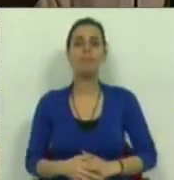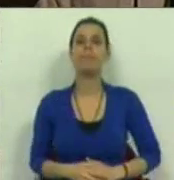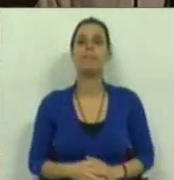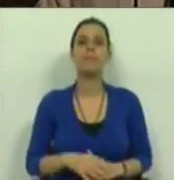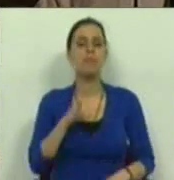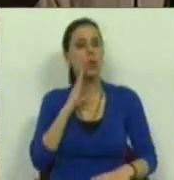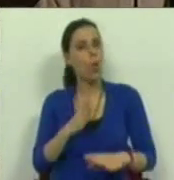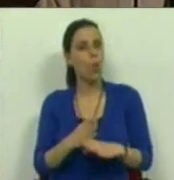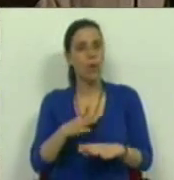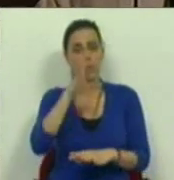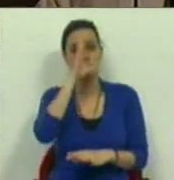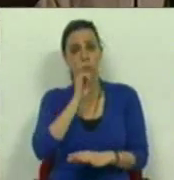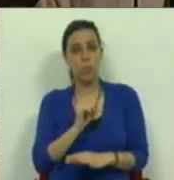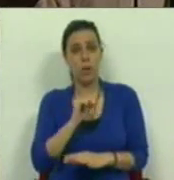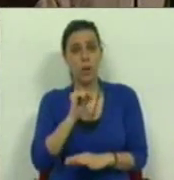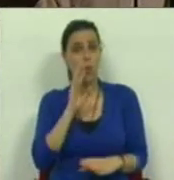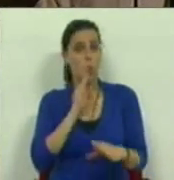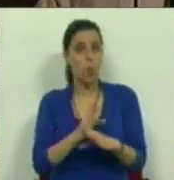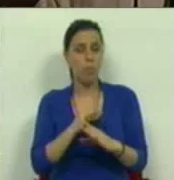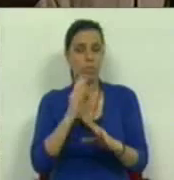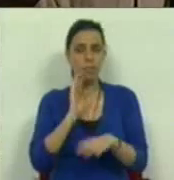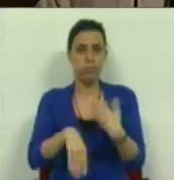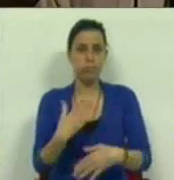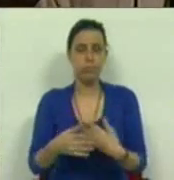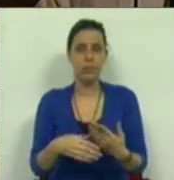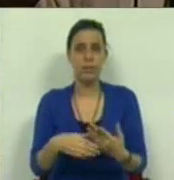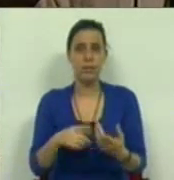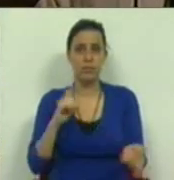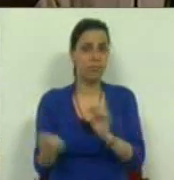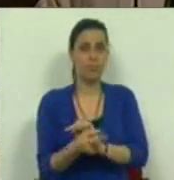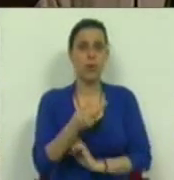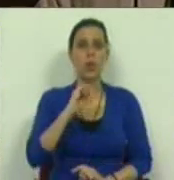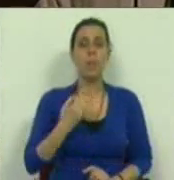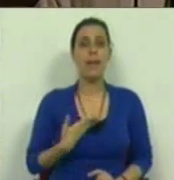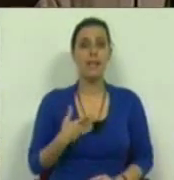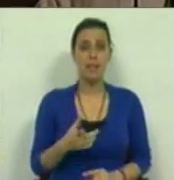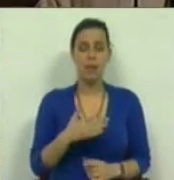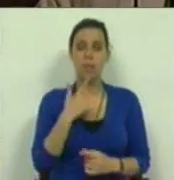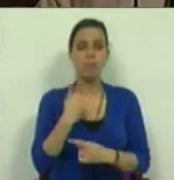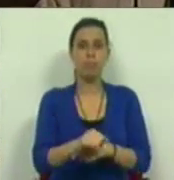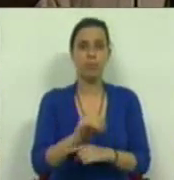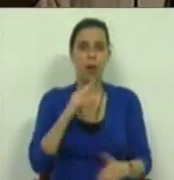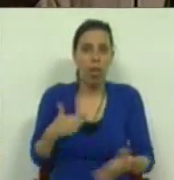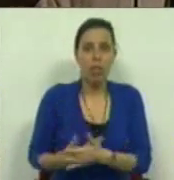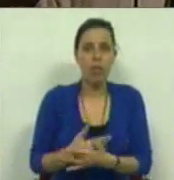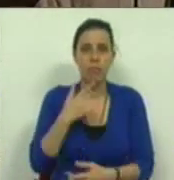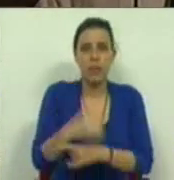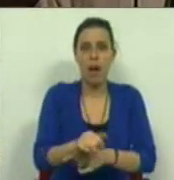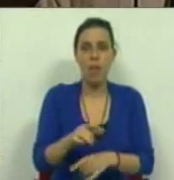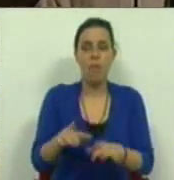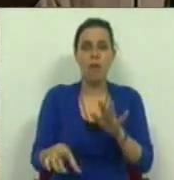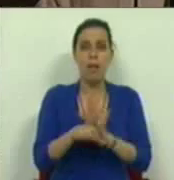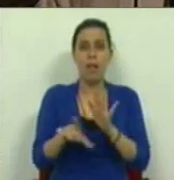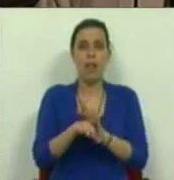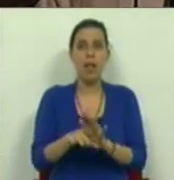na última legislatura, a cambalhota ou volso que o PSD deu, inviabilizando à última hora que esta